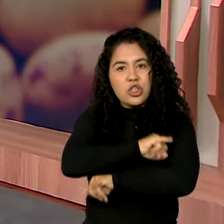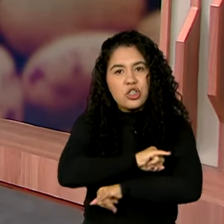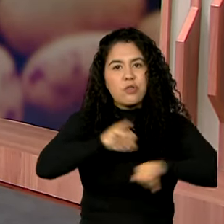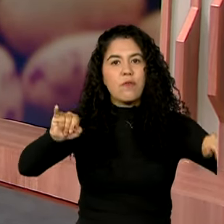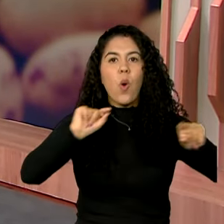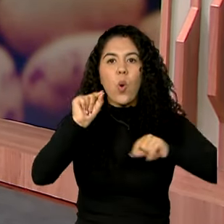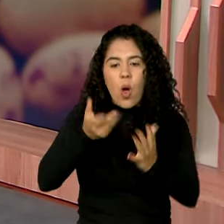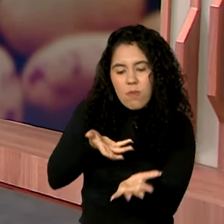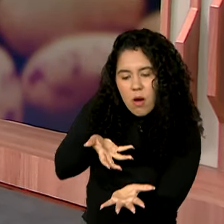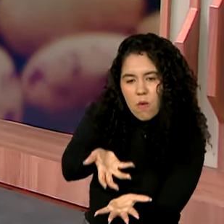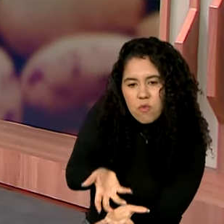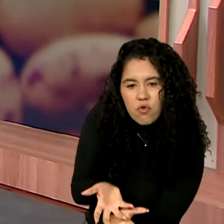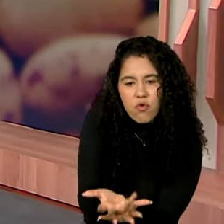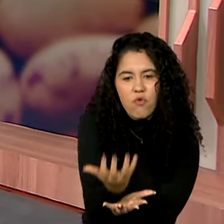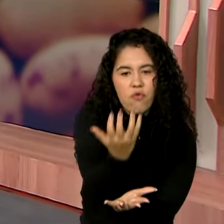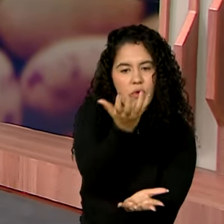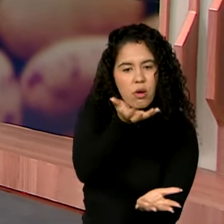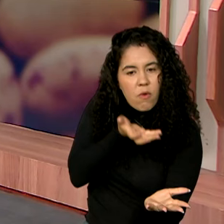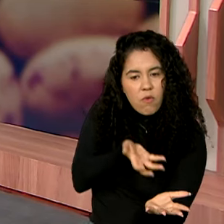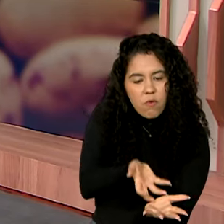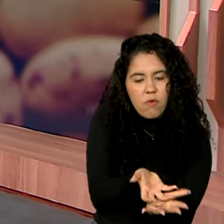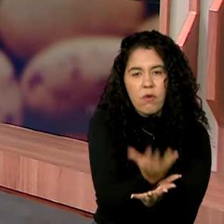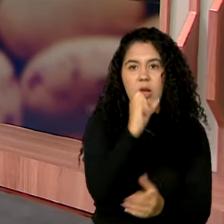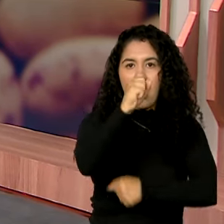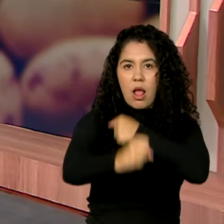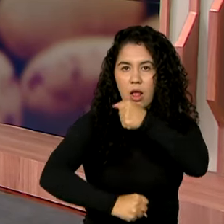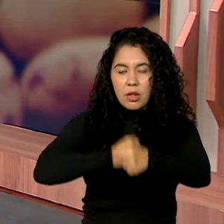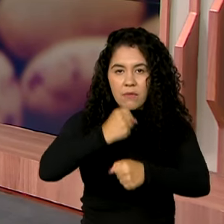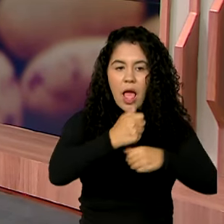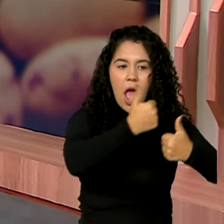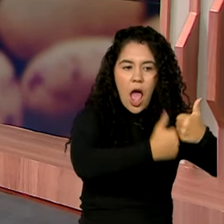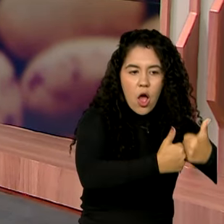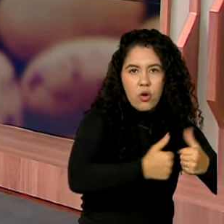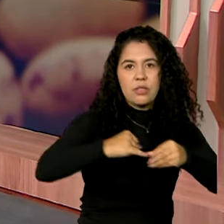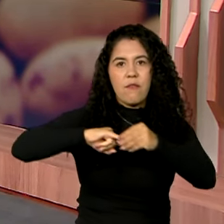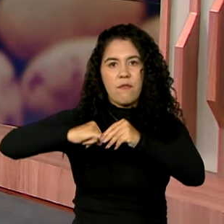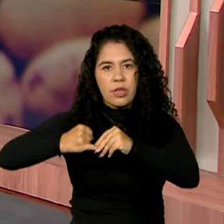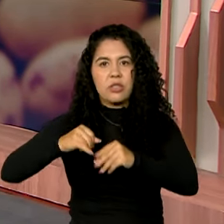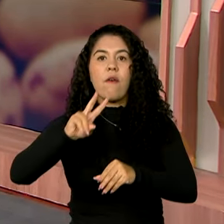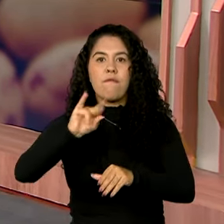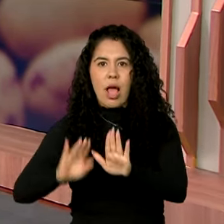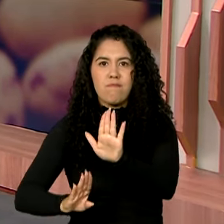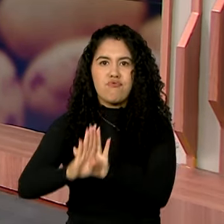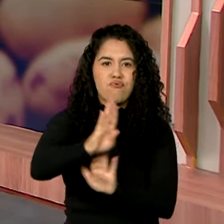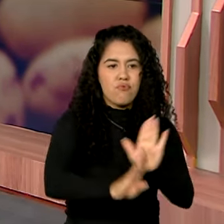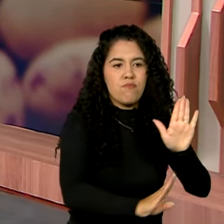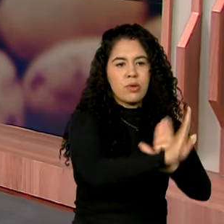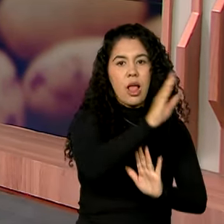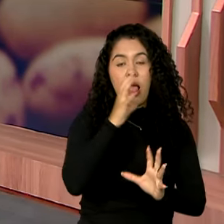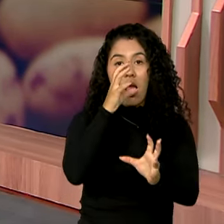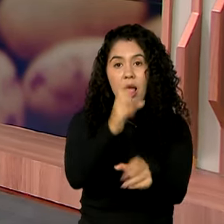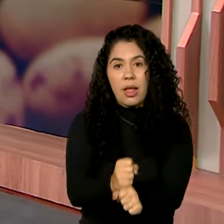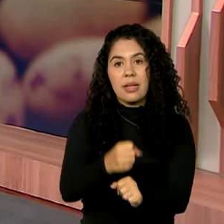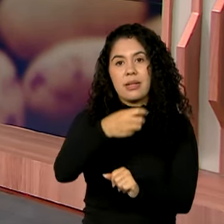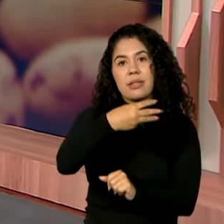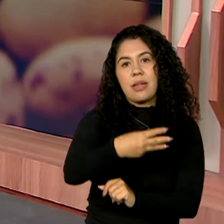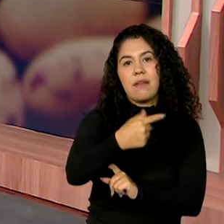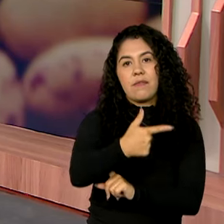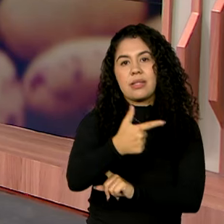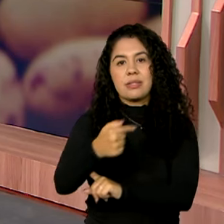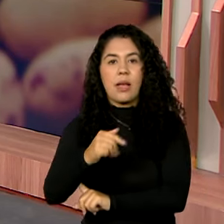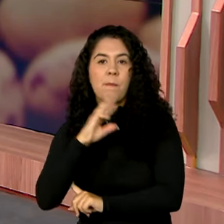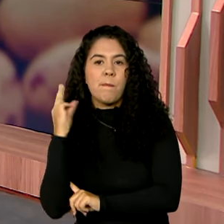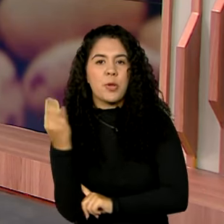Segundo a companhia, a produção de arroz e feijão terá uma alta e deve chegar a quase 327